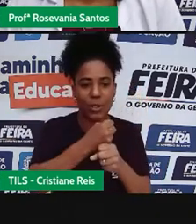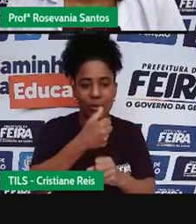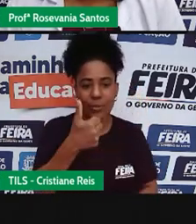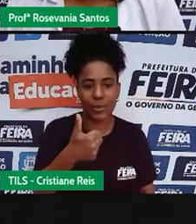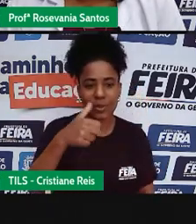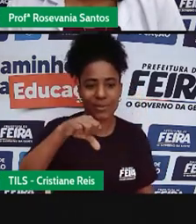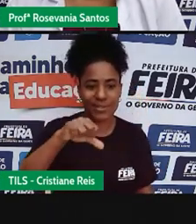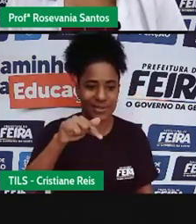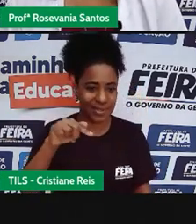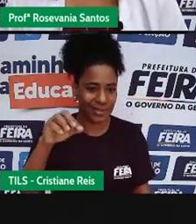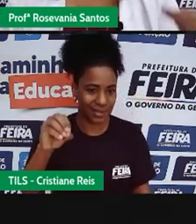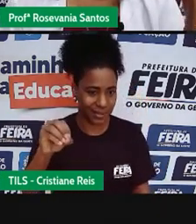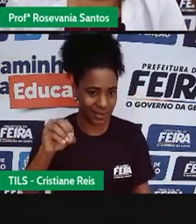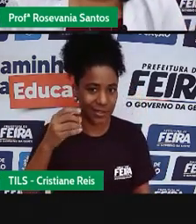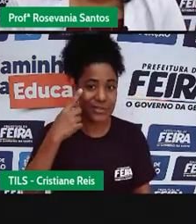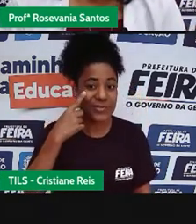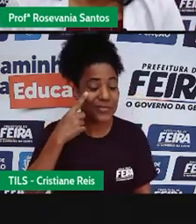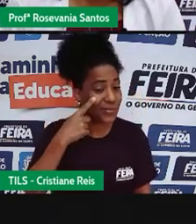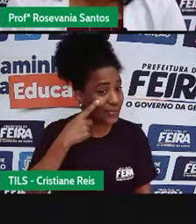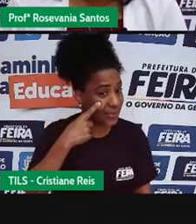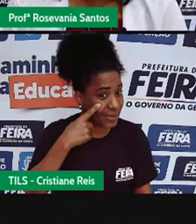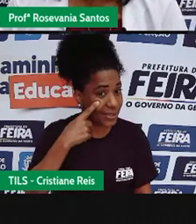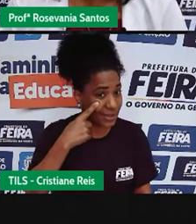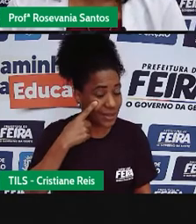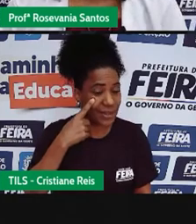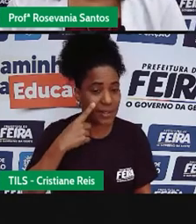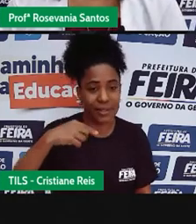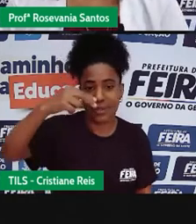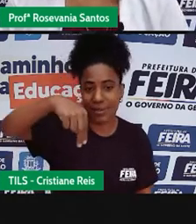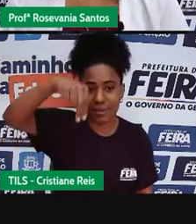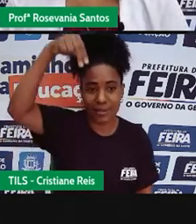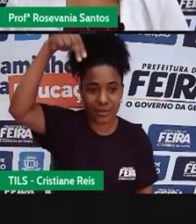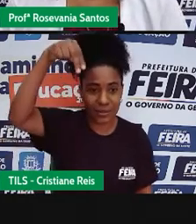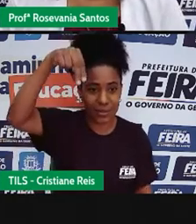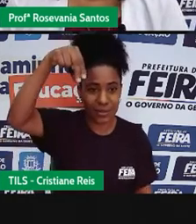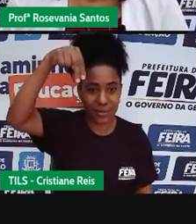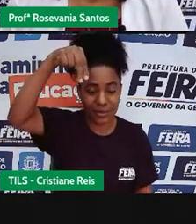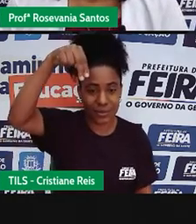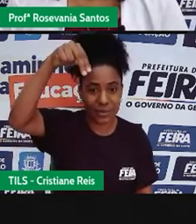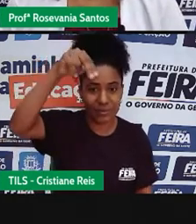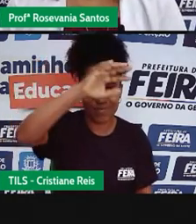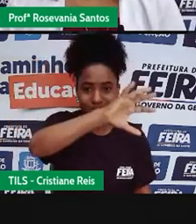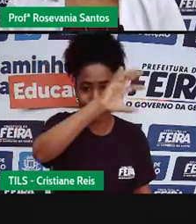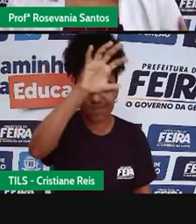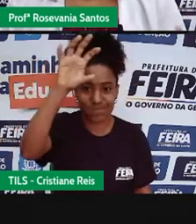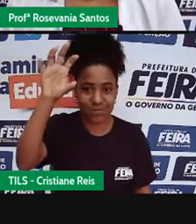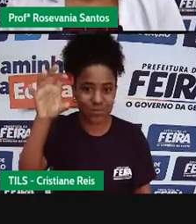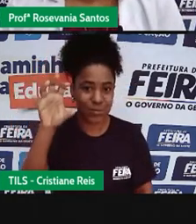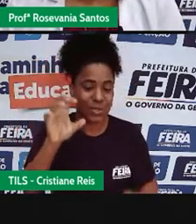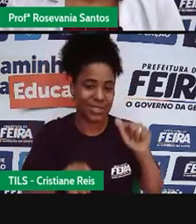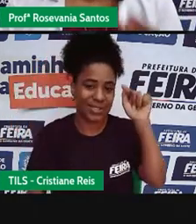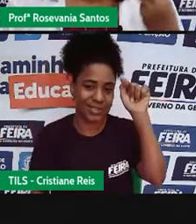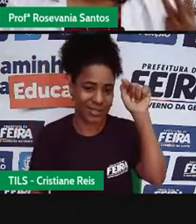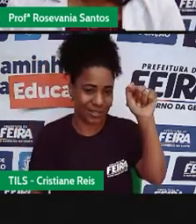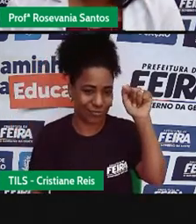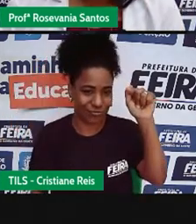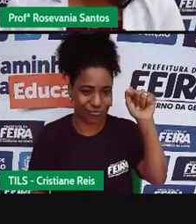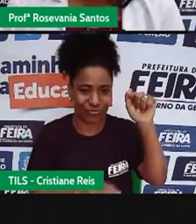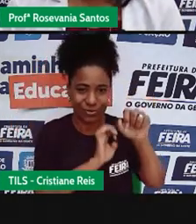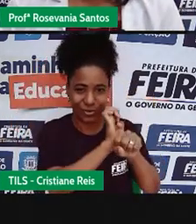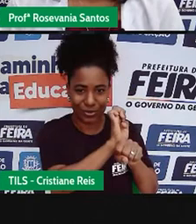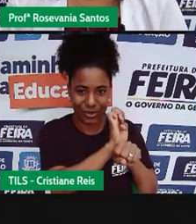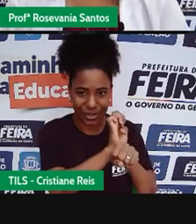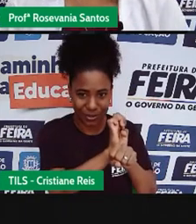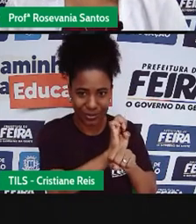região é a região norte, embora ela só tenha sete estados, né, a segunda maior região, que é a região centro-oeste, que tem